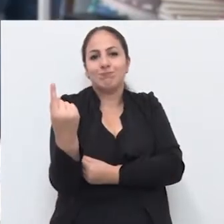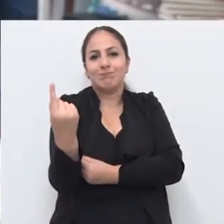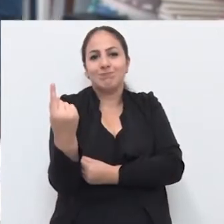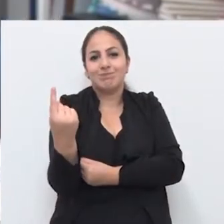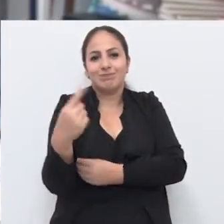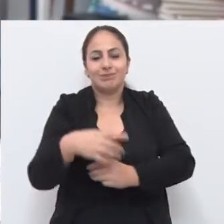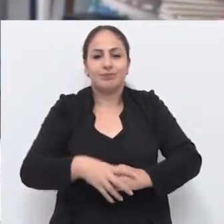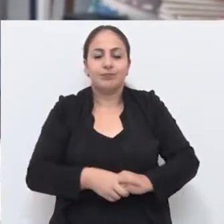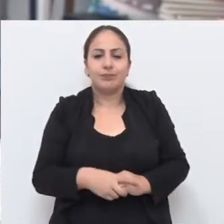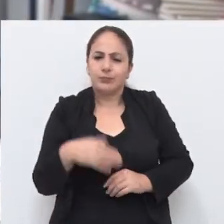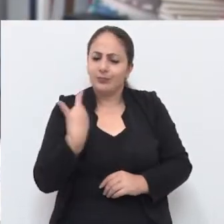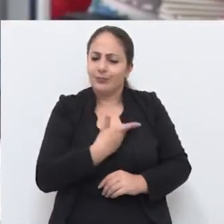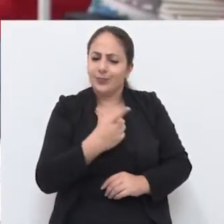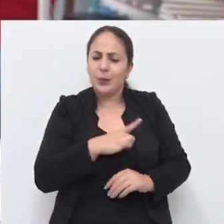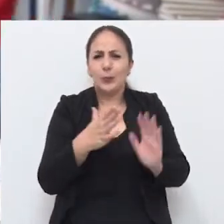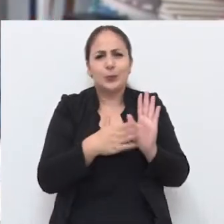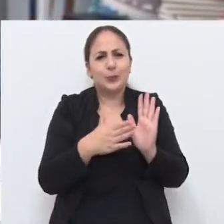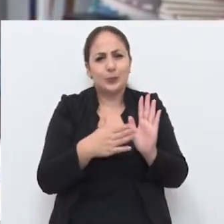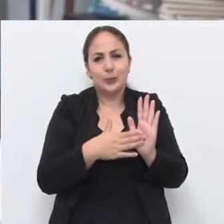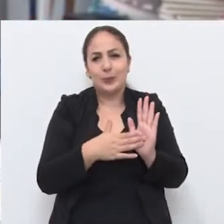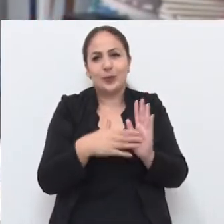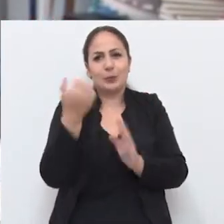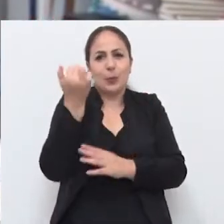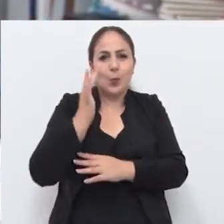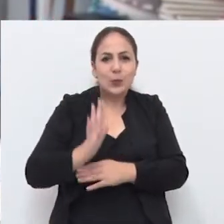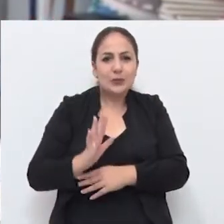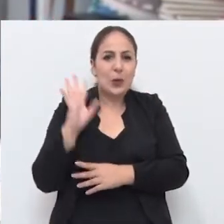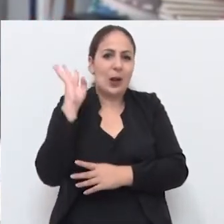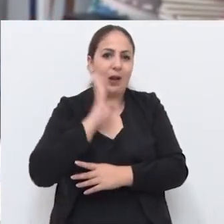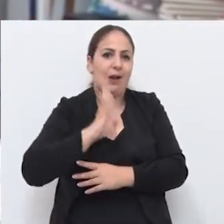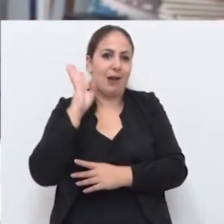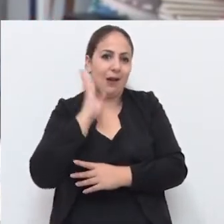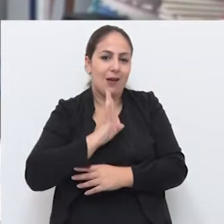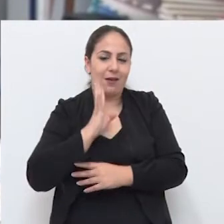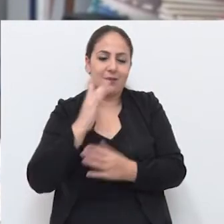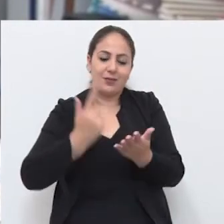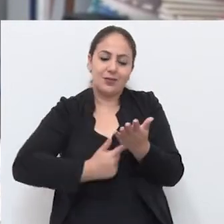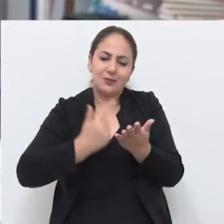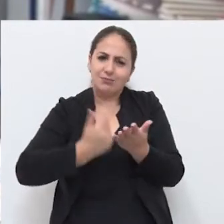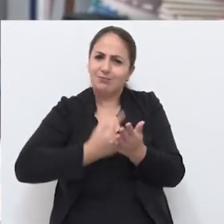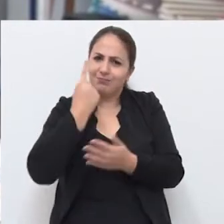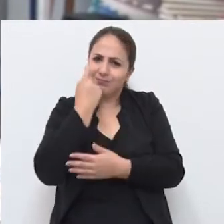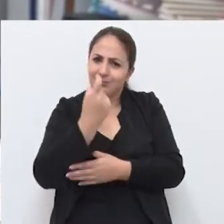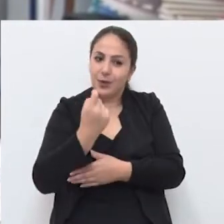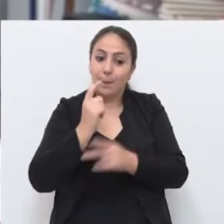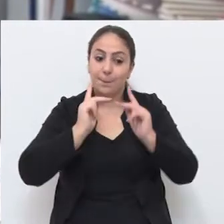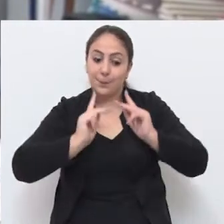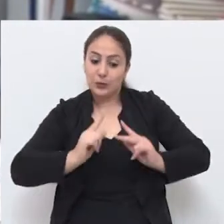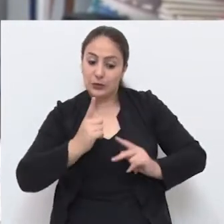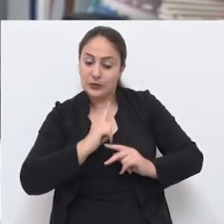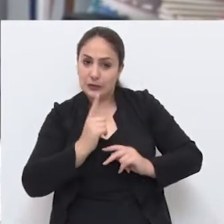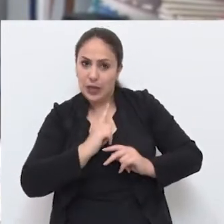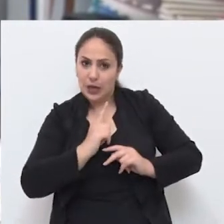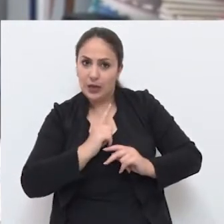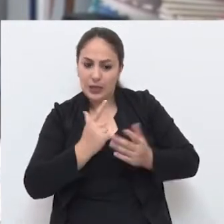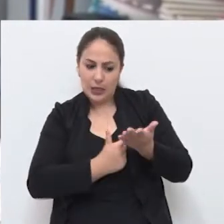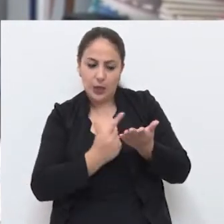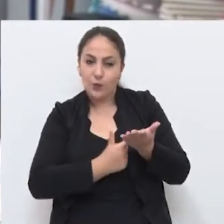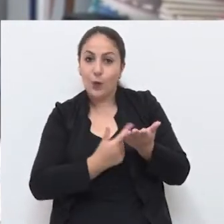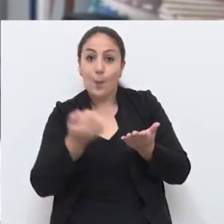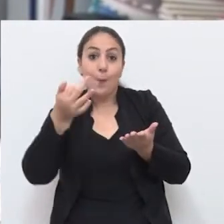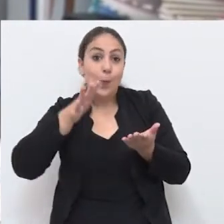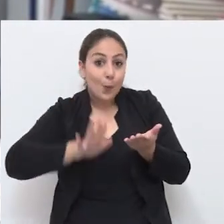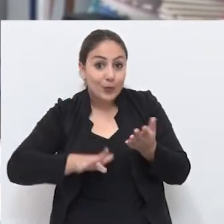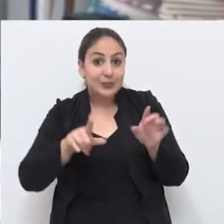bastante promoções, a gente tem muita oferta legal, livros muito interessantes, bastante assim, livros que a gente tem